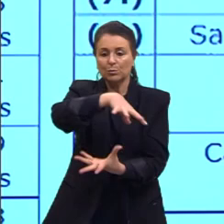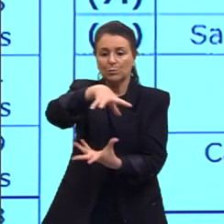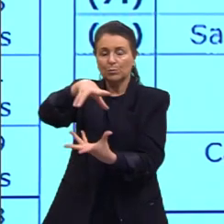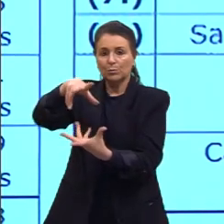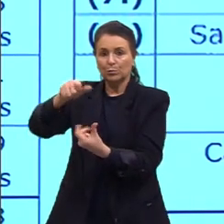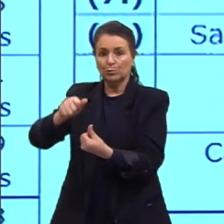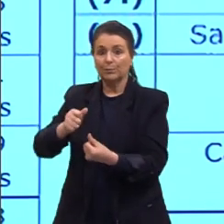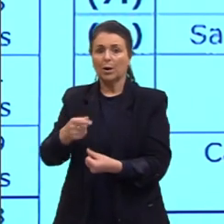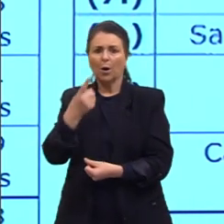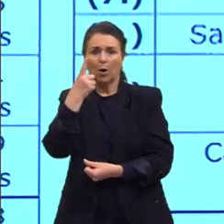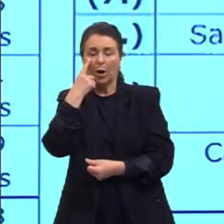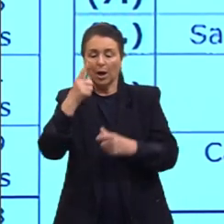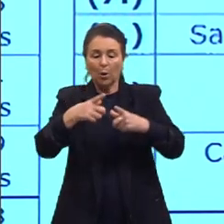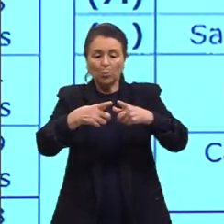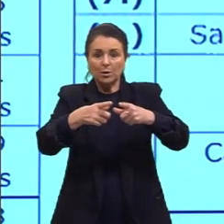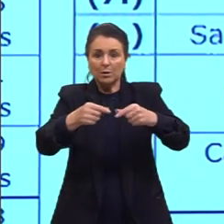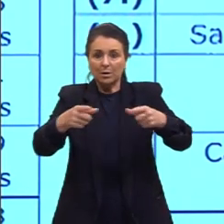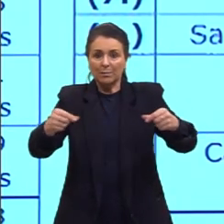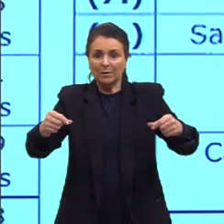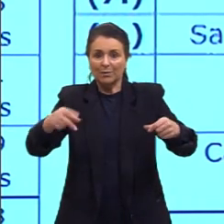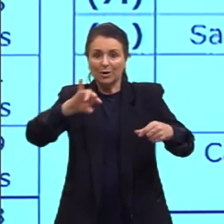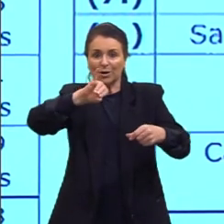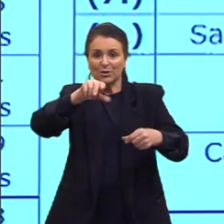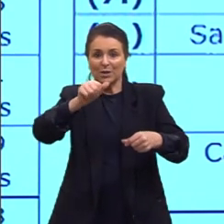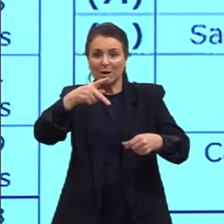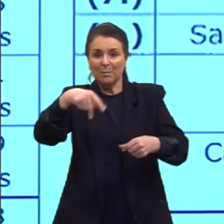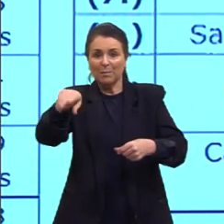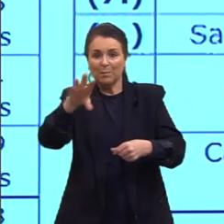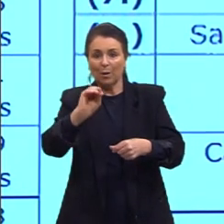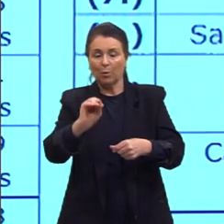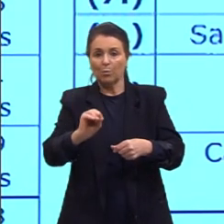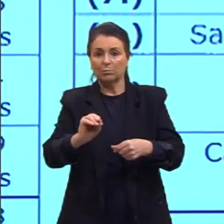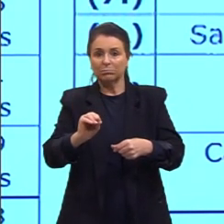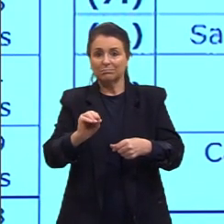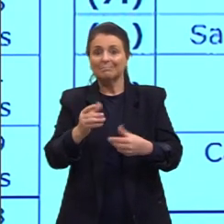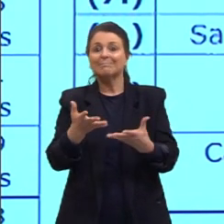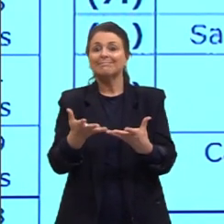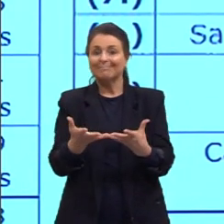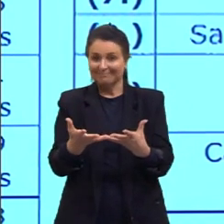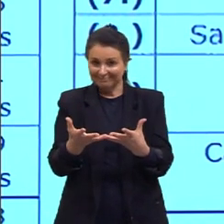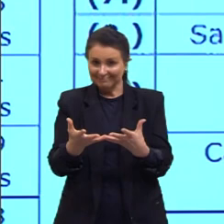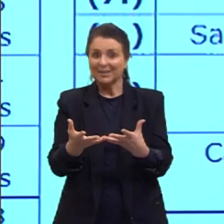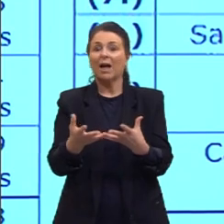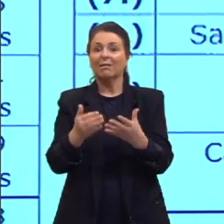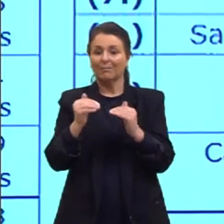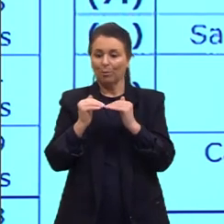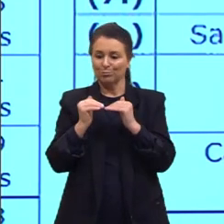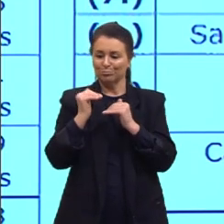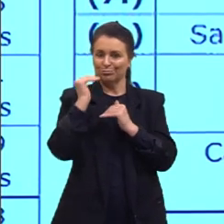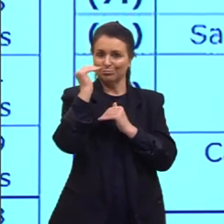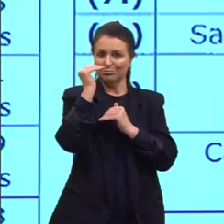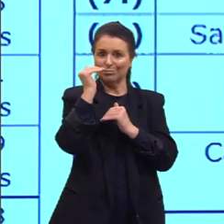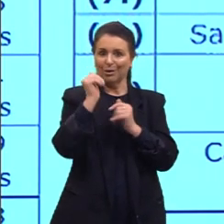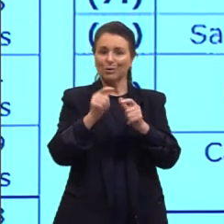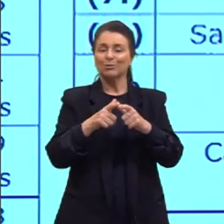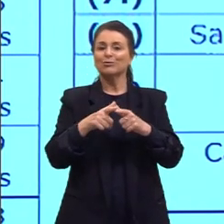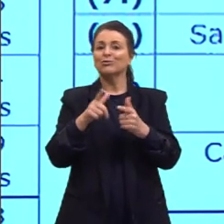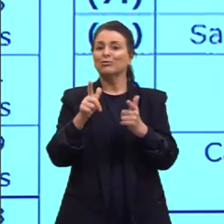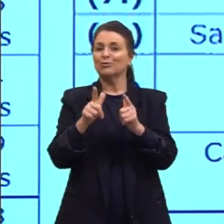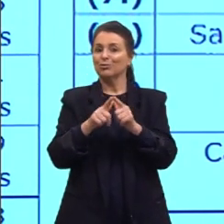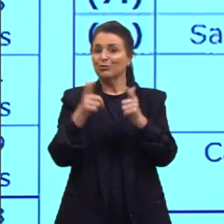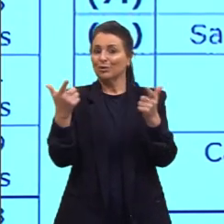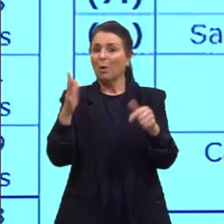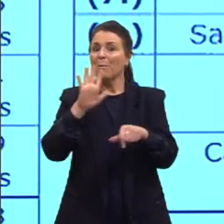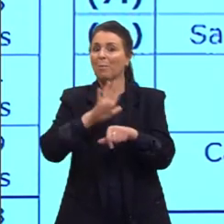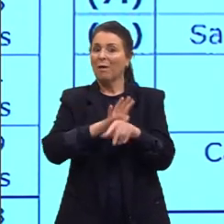que Japão ocupa os cinco primeiros lugares de jornal mais vendido. Então, é o